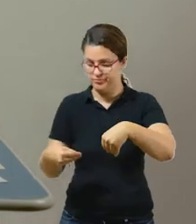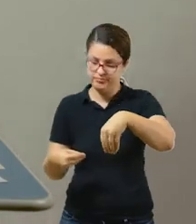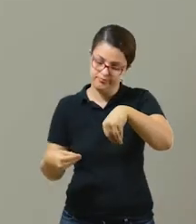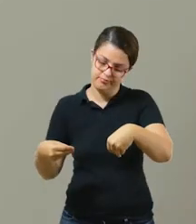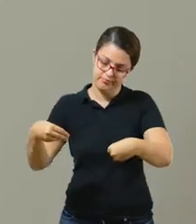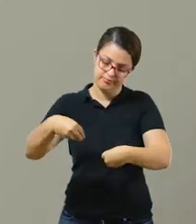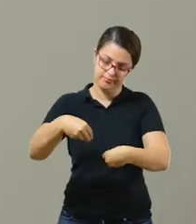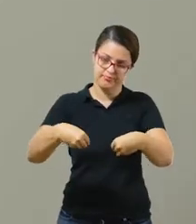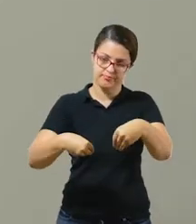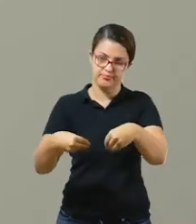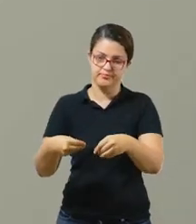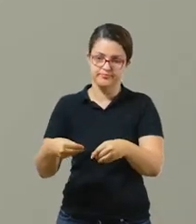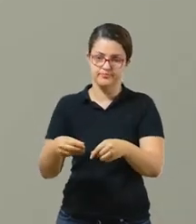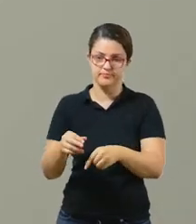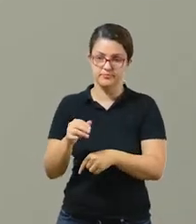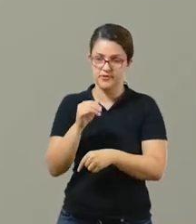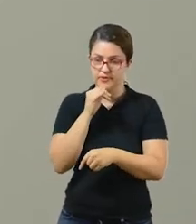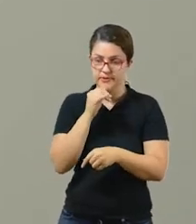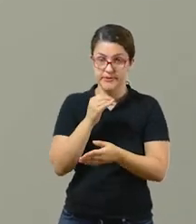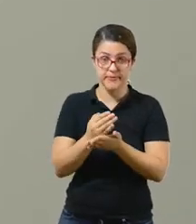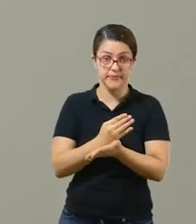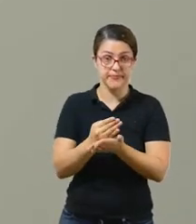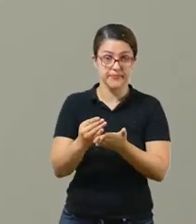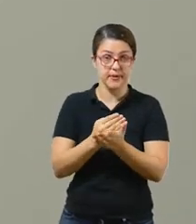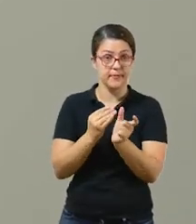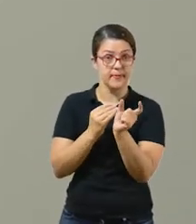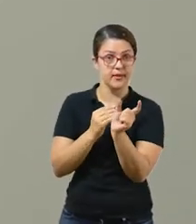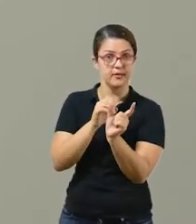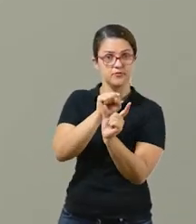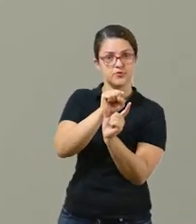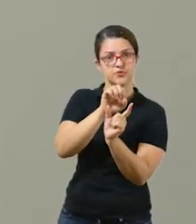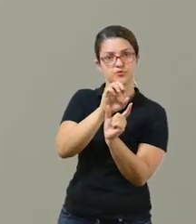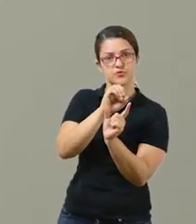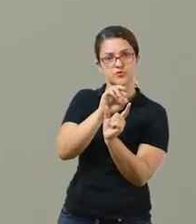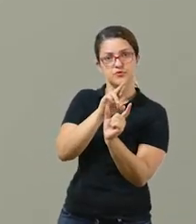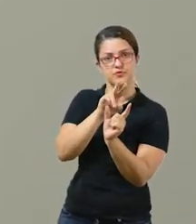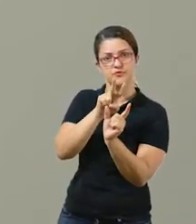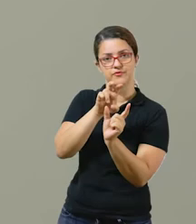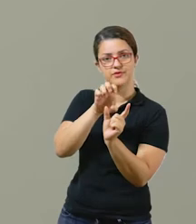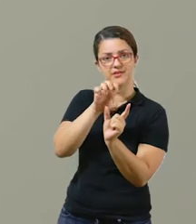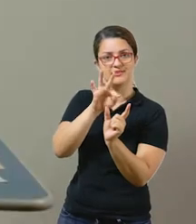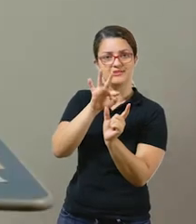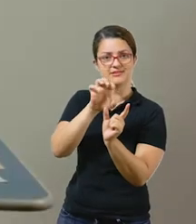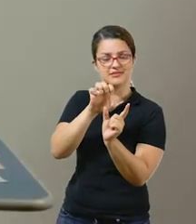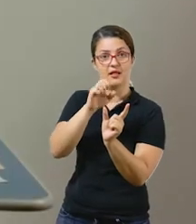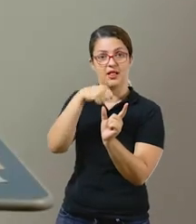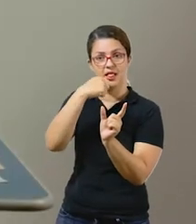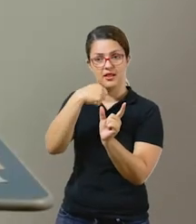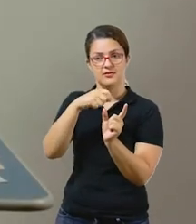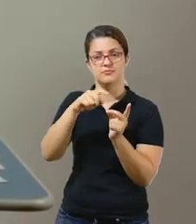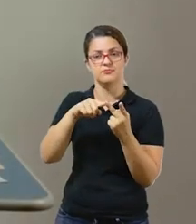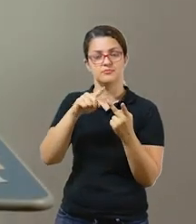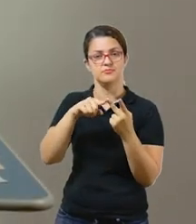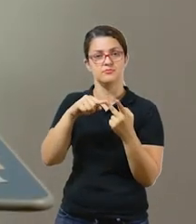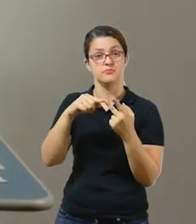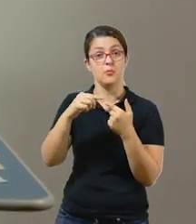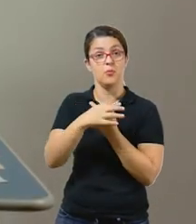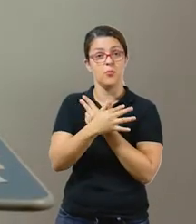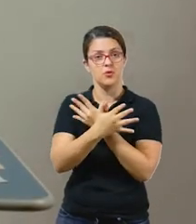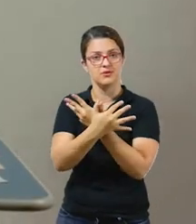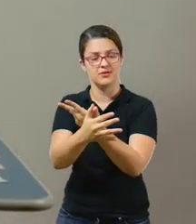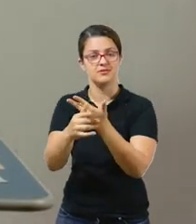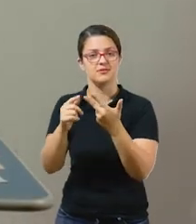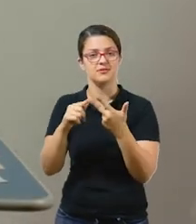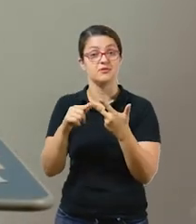separar as três palavras que é sorvete, a borboleta e o telefone. E aí você